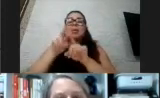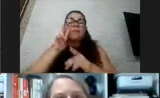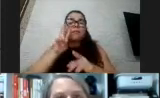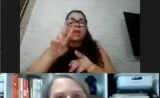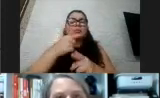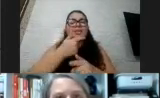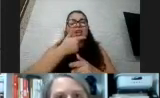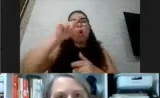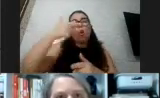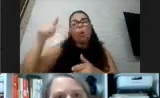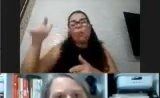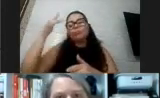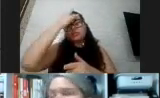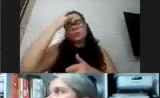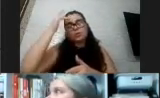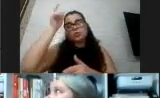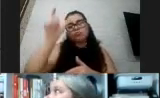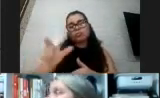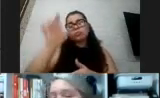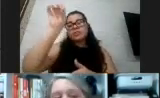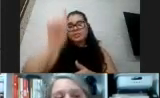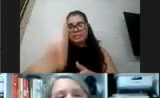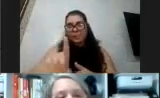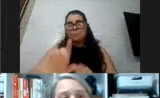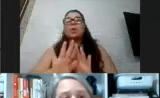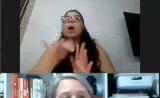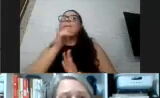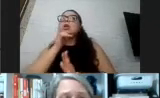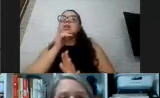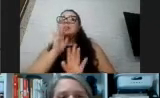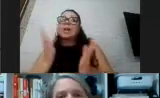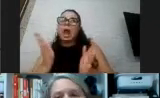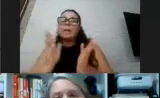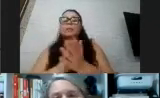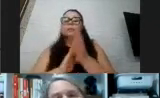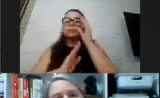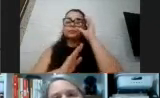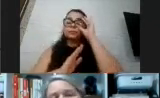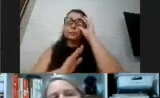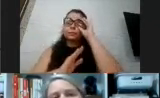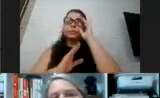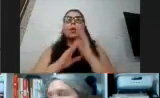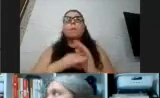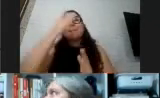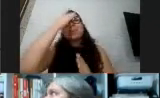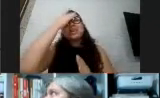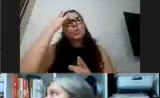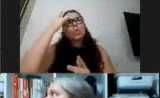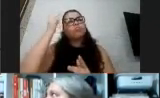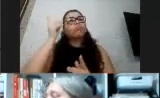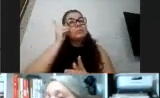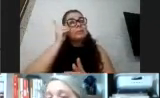né? Em algumas outras pessoas com deficiência. Então, por exemplo, vendo a pessoa com síndrome de Down como exemplo,